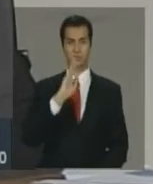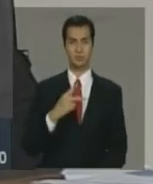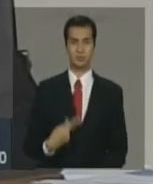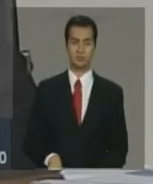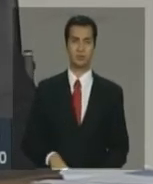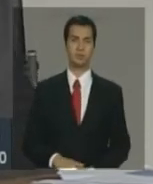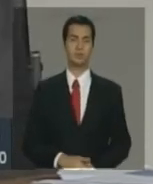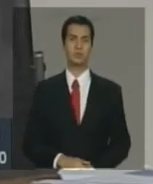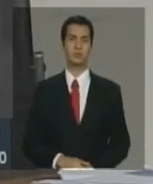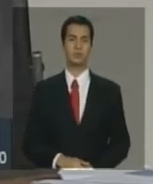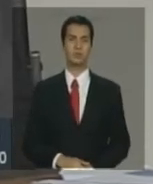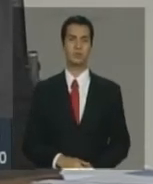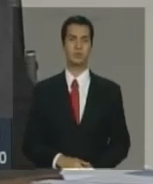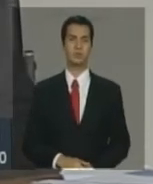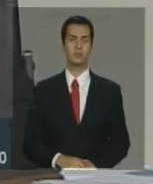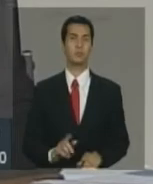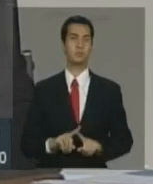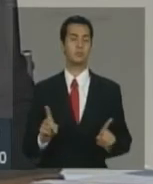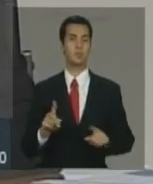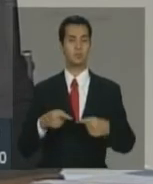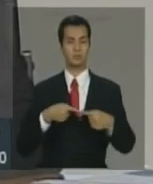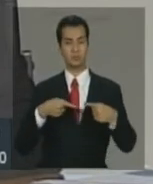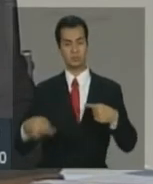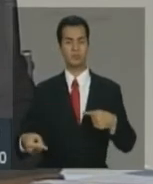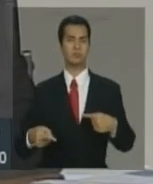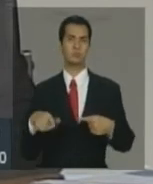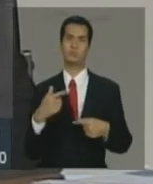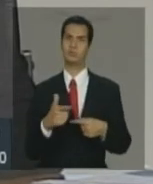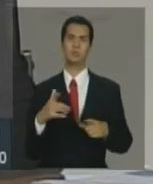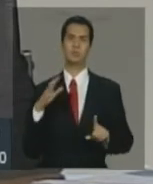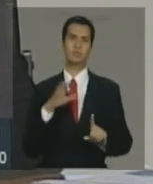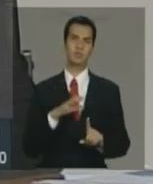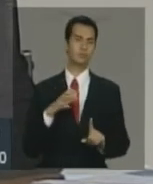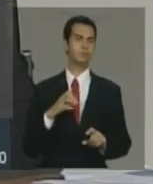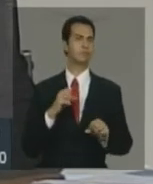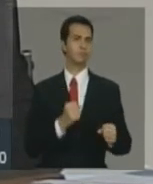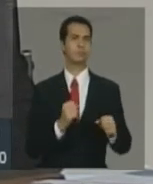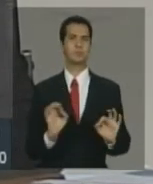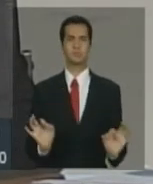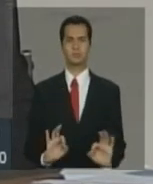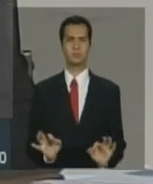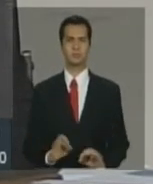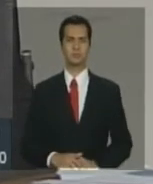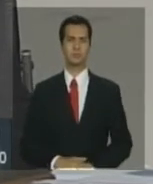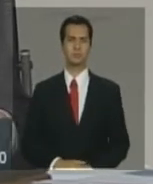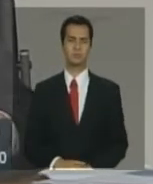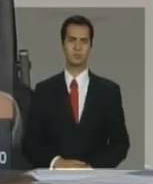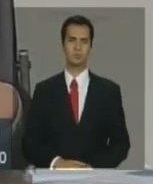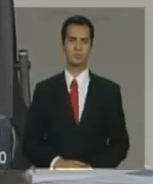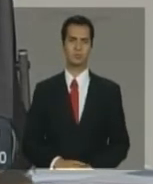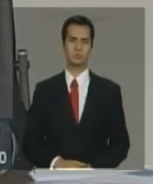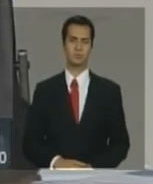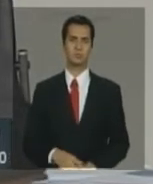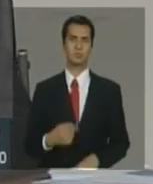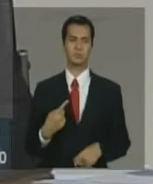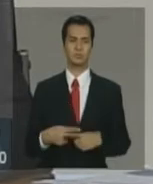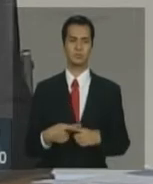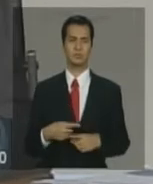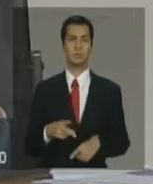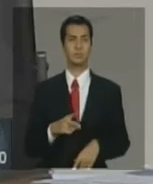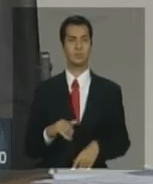curto prazo, ela não tem maior impacto, na medida em que vai valer para os novos